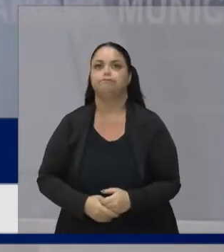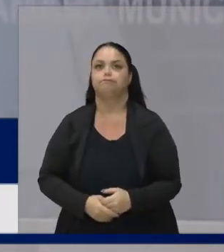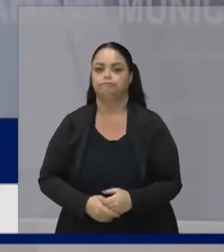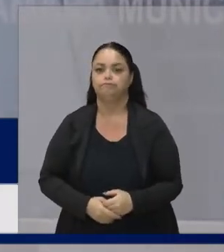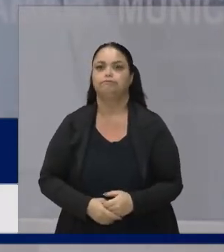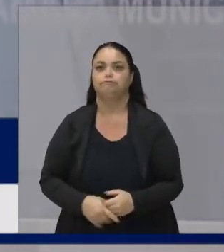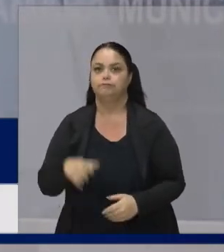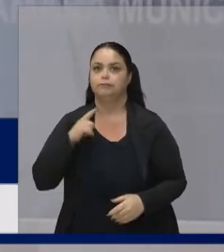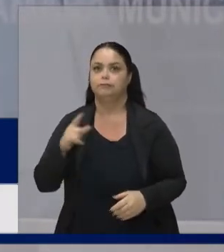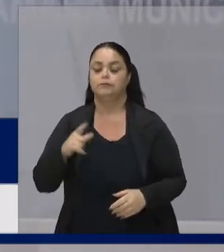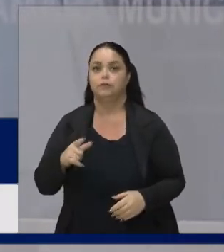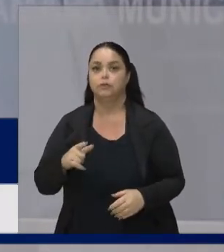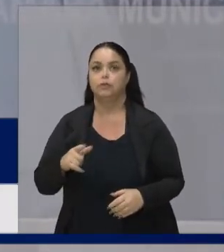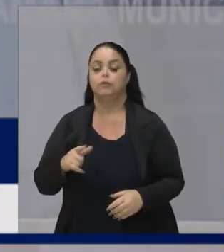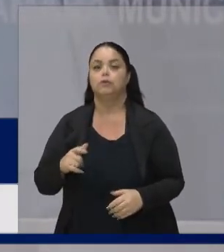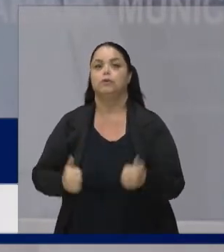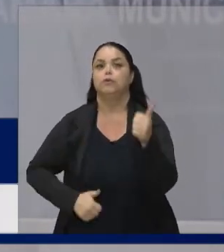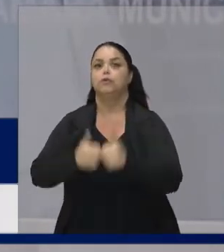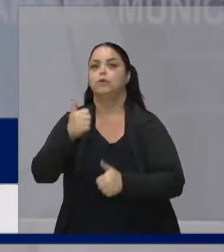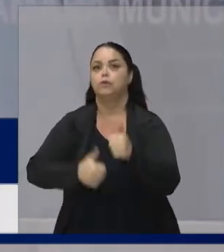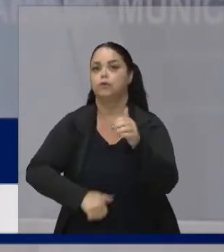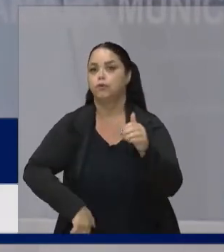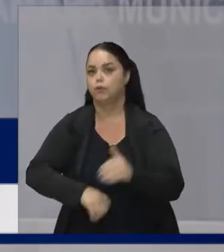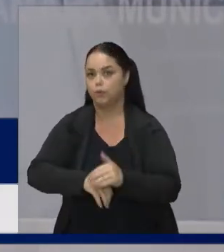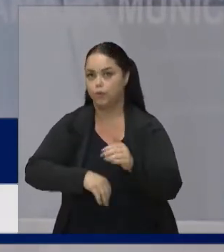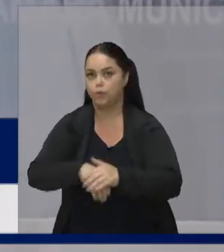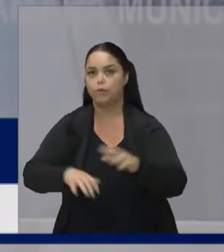De tanto que jogou no gol É isso que acontece